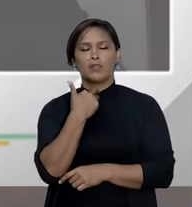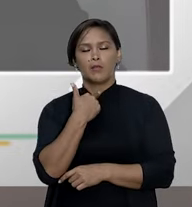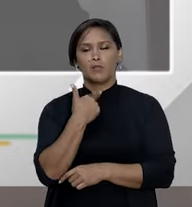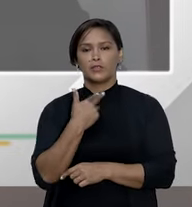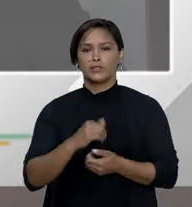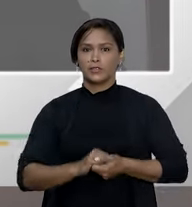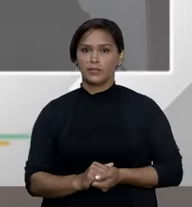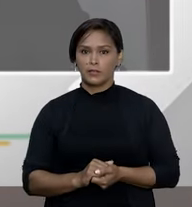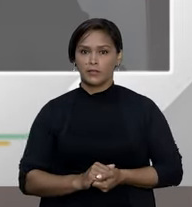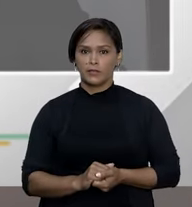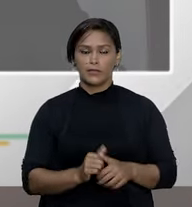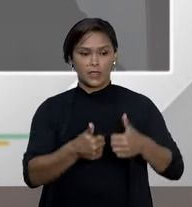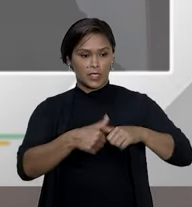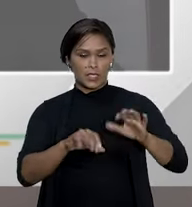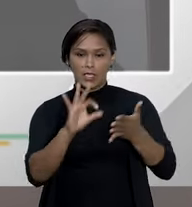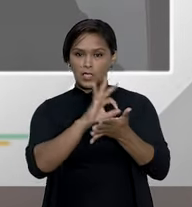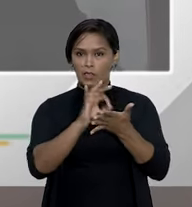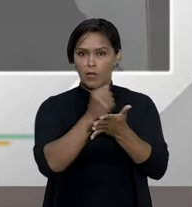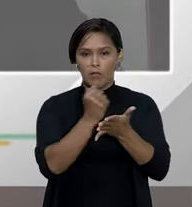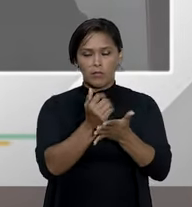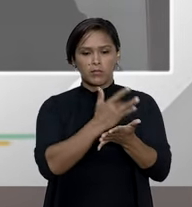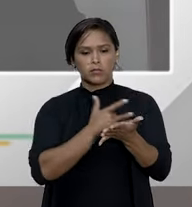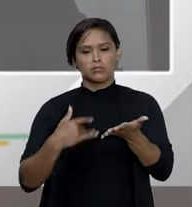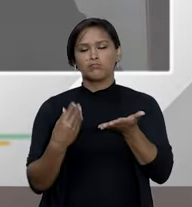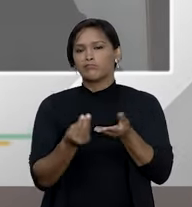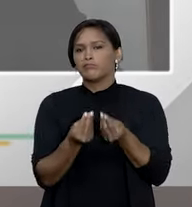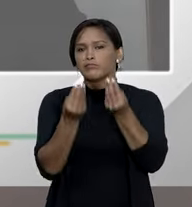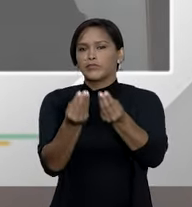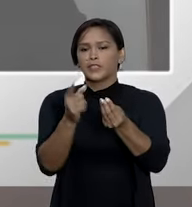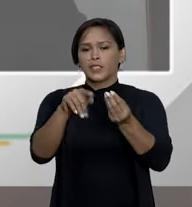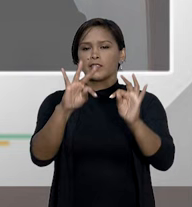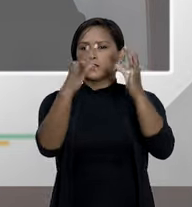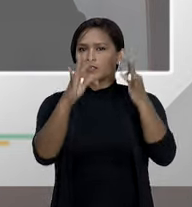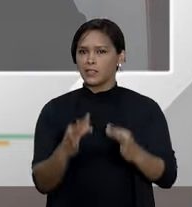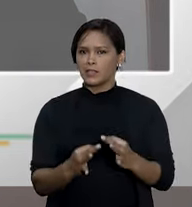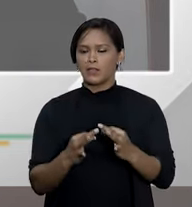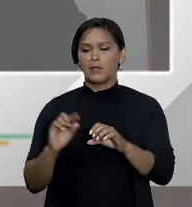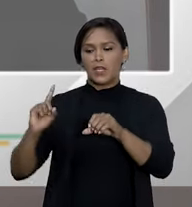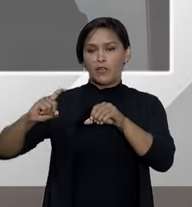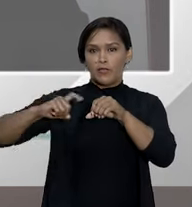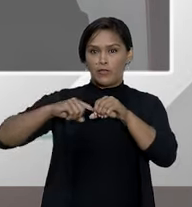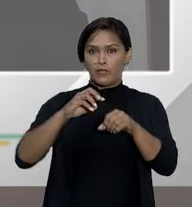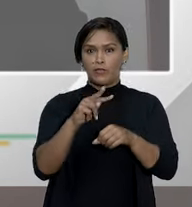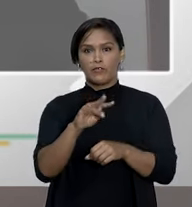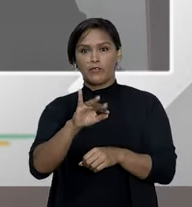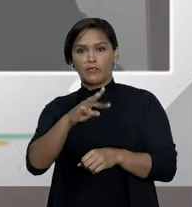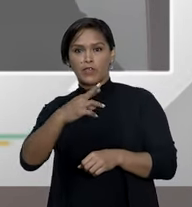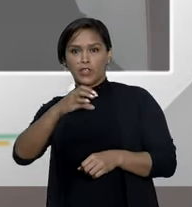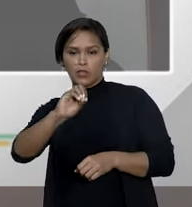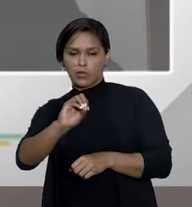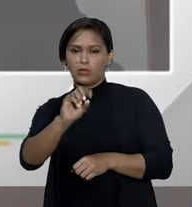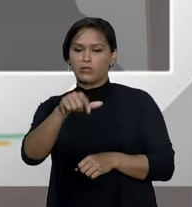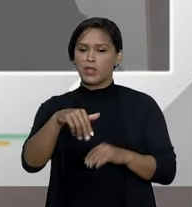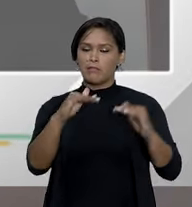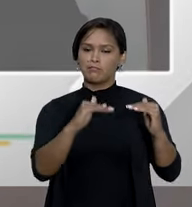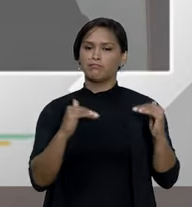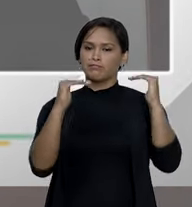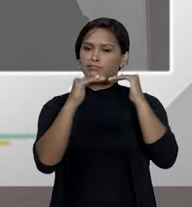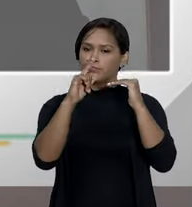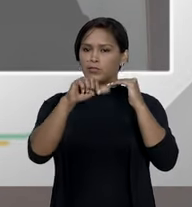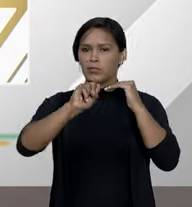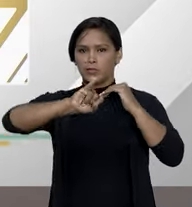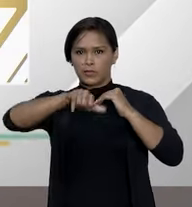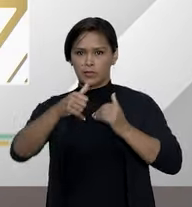o plano não é obrigado a fornecer esse tratamento de fertilização in vitro segundo a posição do